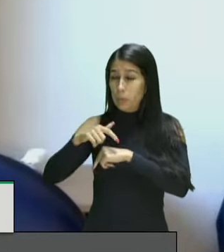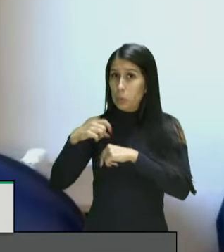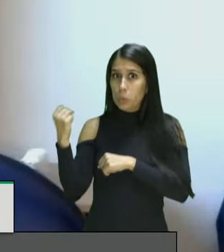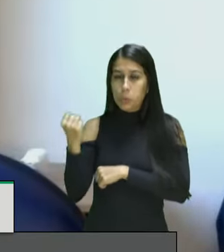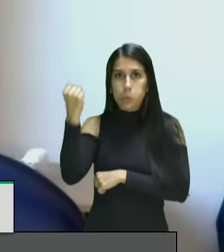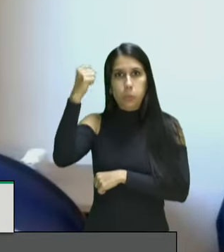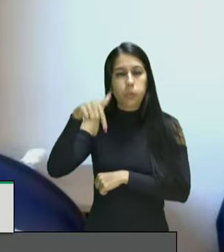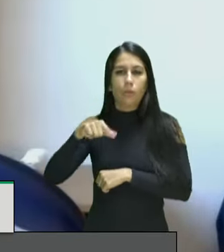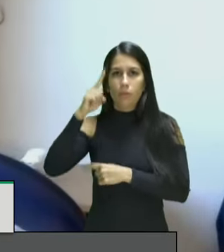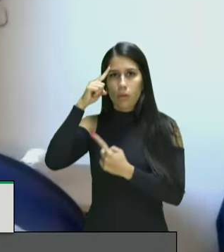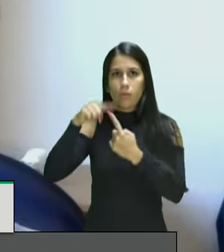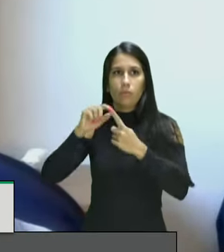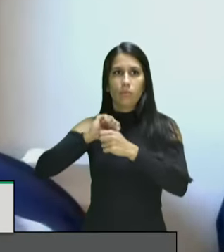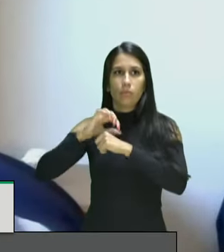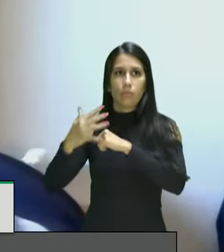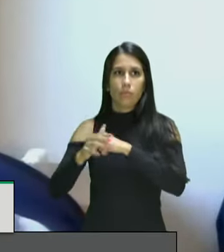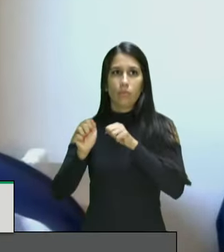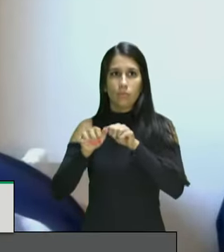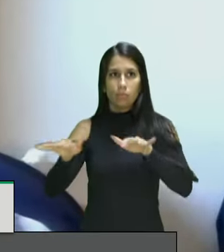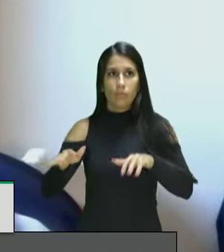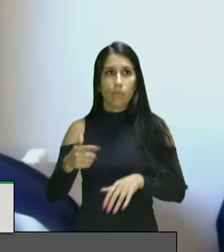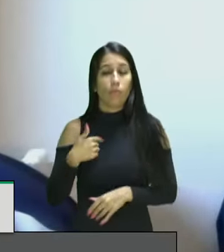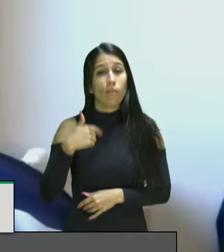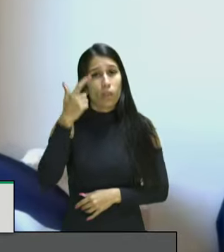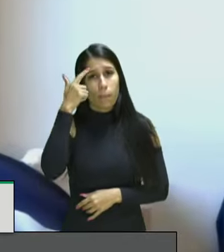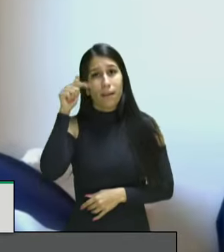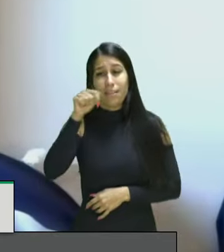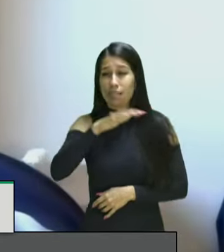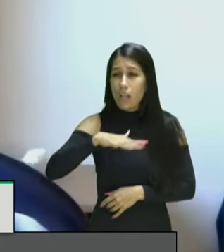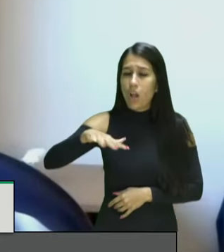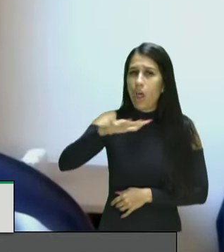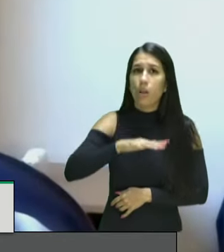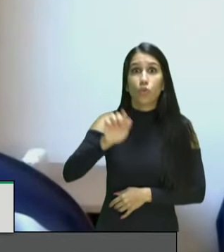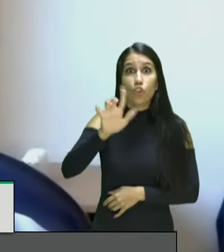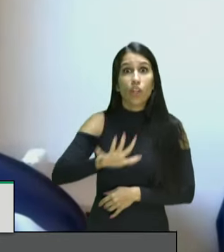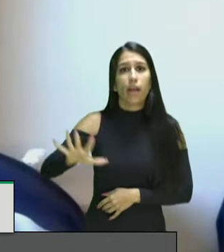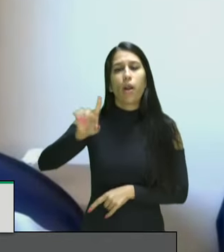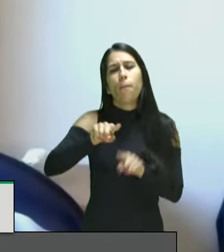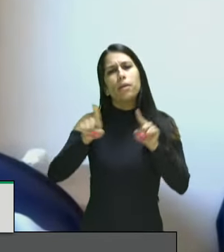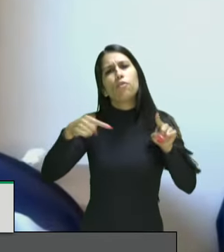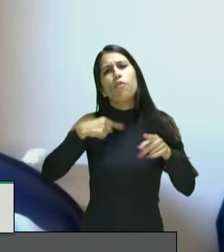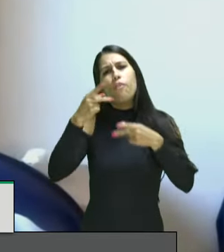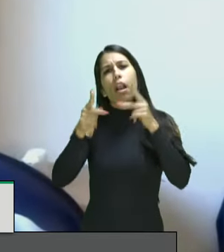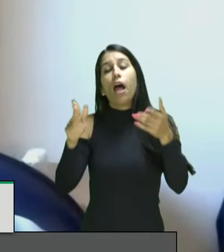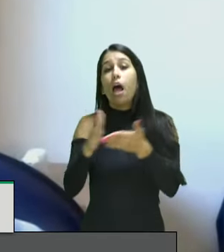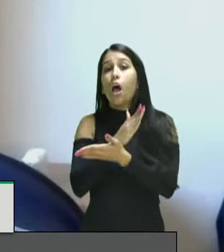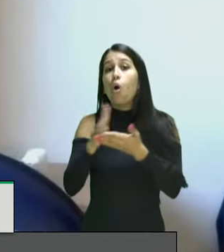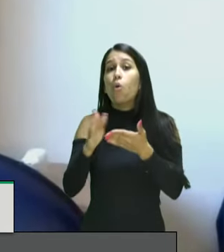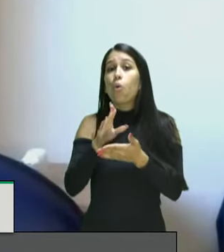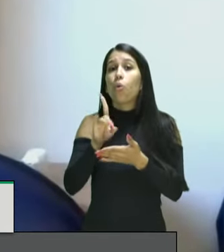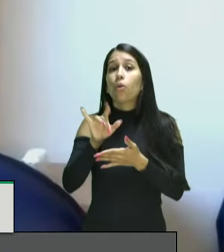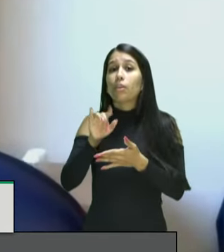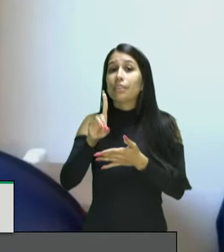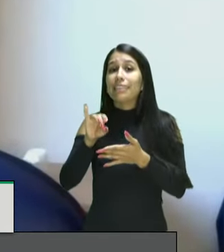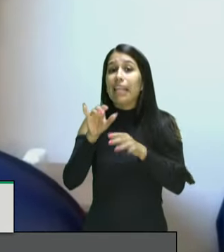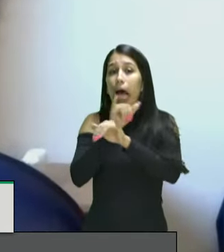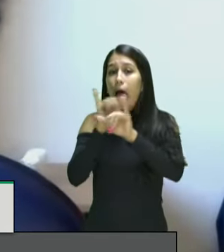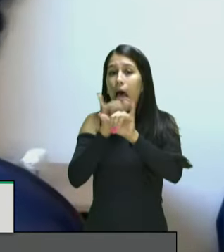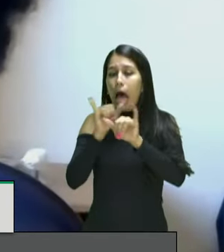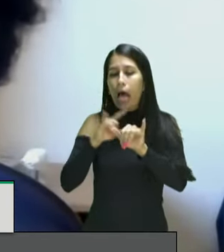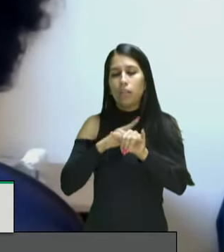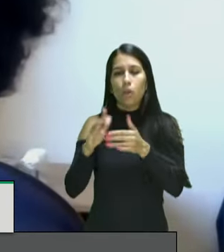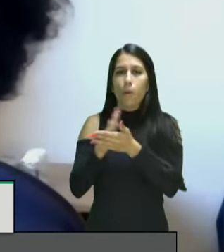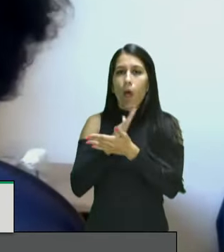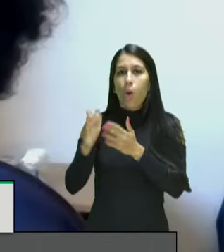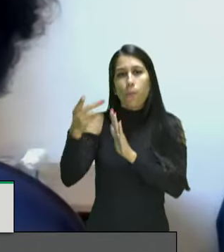por conta da pandemia eu acho que esse é o cenário geral mas eu vou meter aqui alguns dados sobre uma das políticas na minha opinião